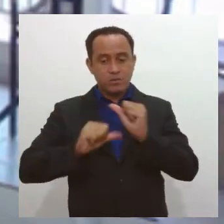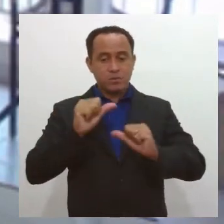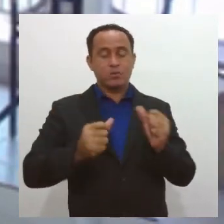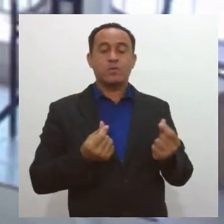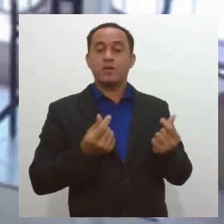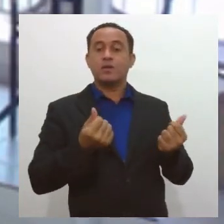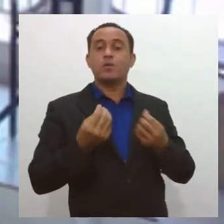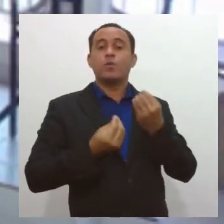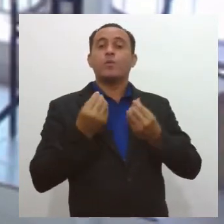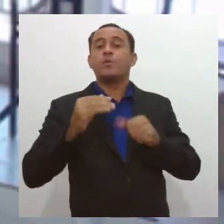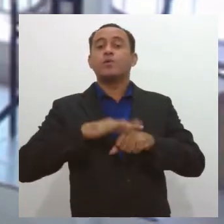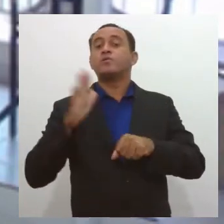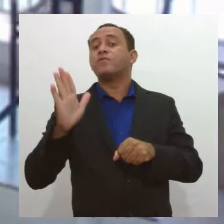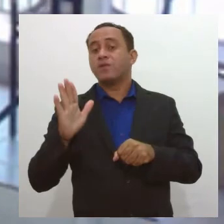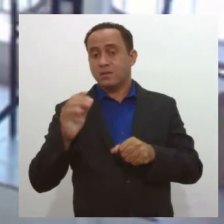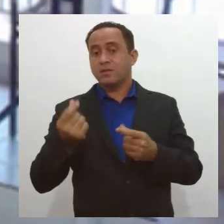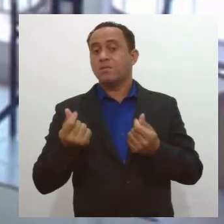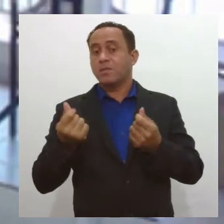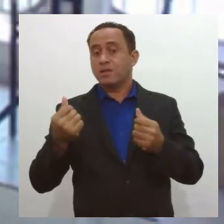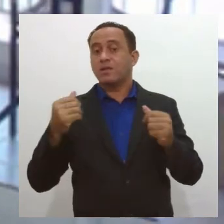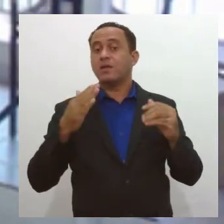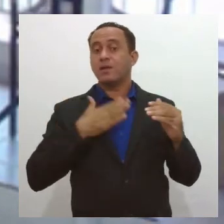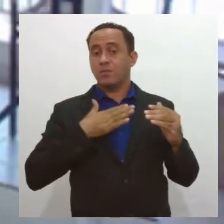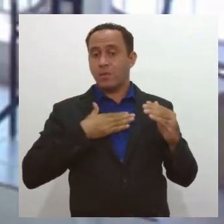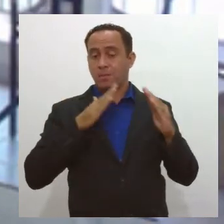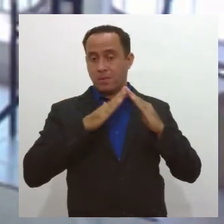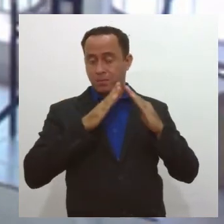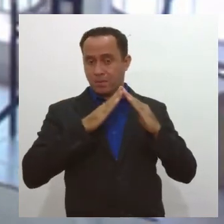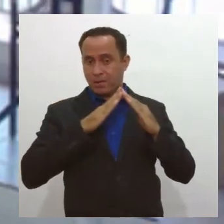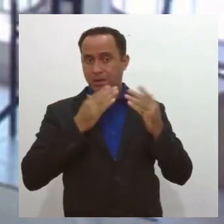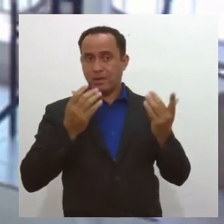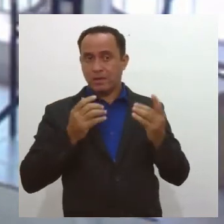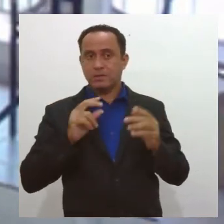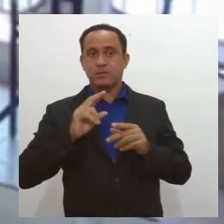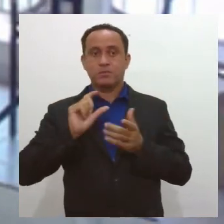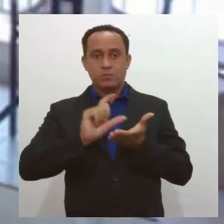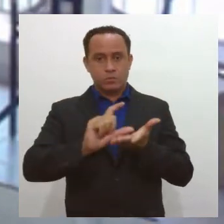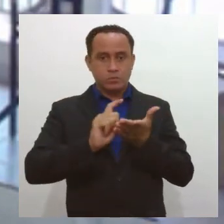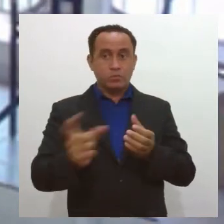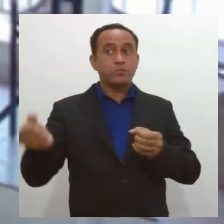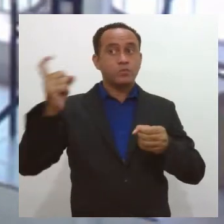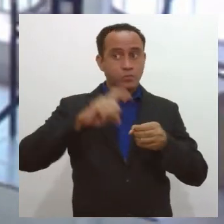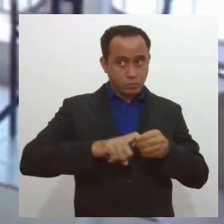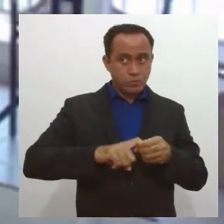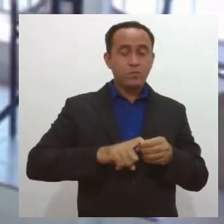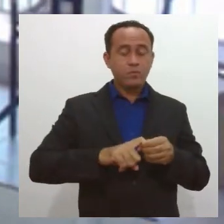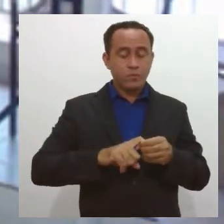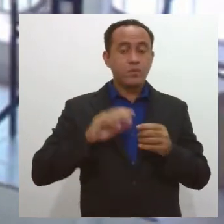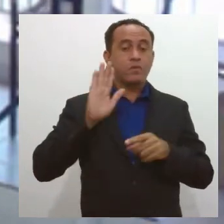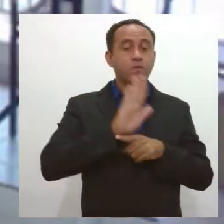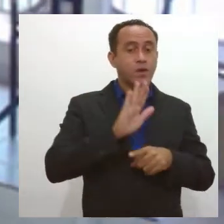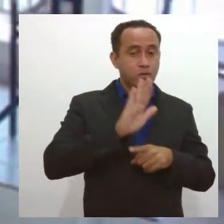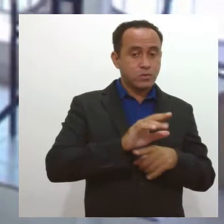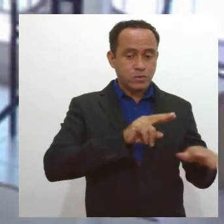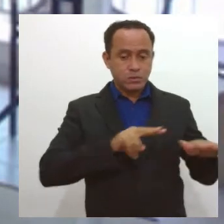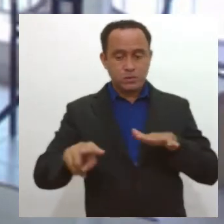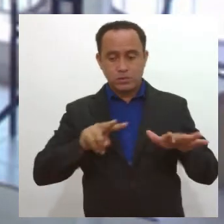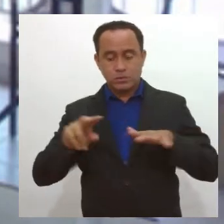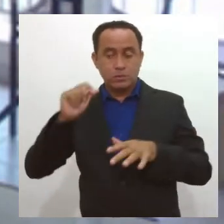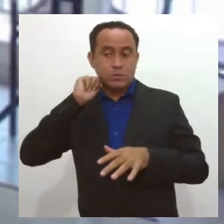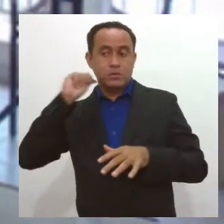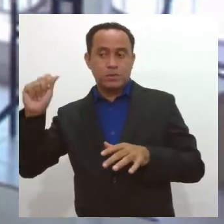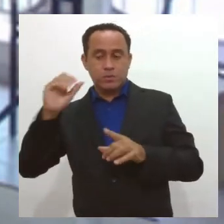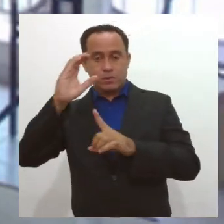posso trazer mais dinheiro para dentro da minha casa? O auxílio emergencial vai voltar. Acreditamos que agora, na primeira semana de abril, já tenhamos o